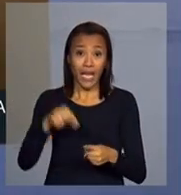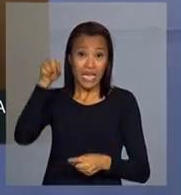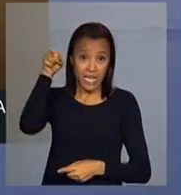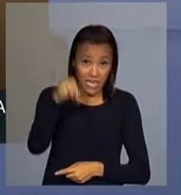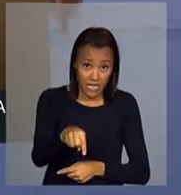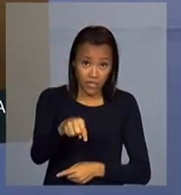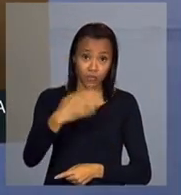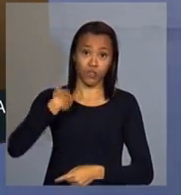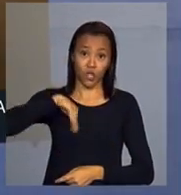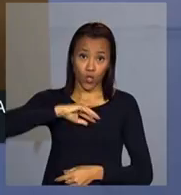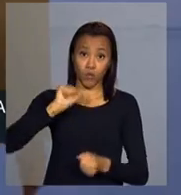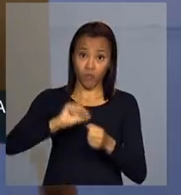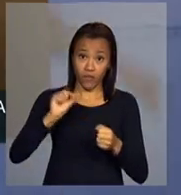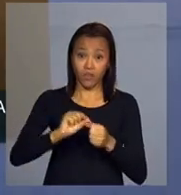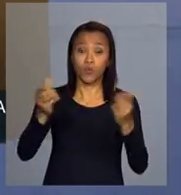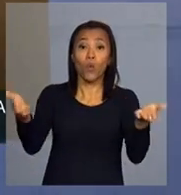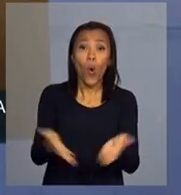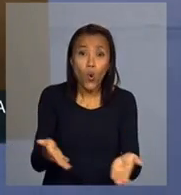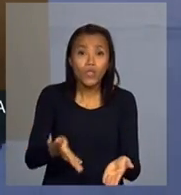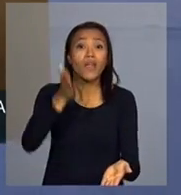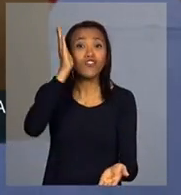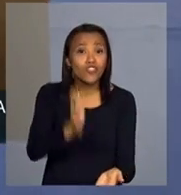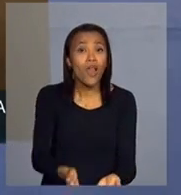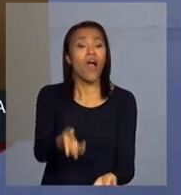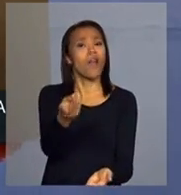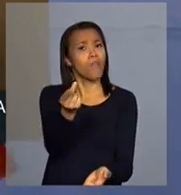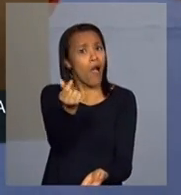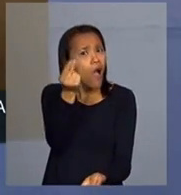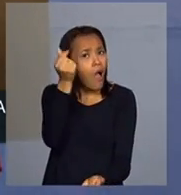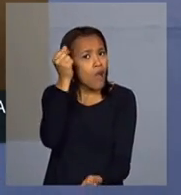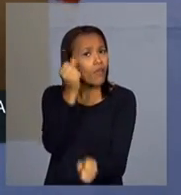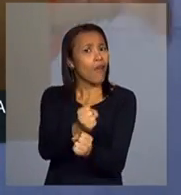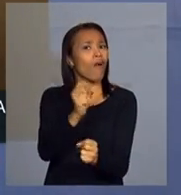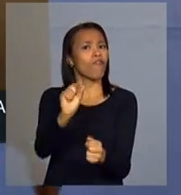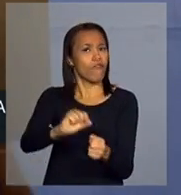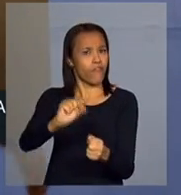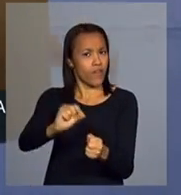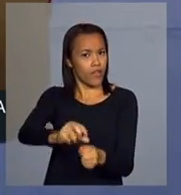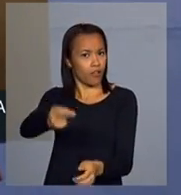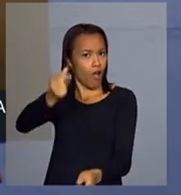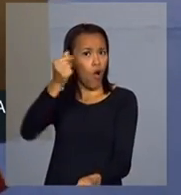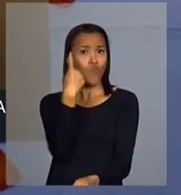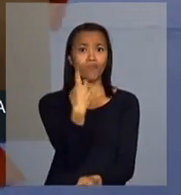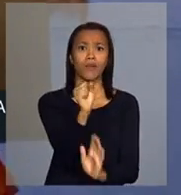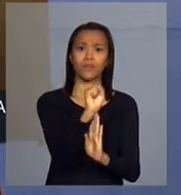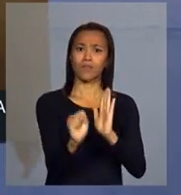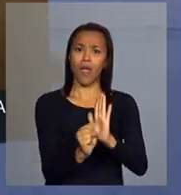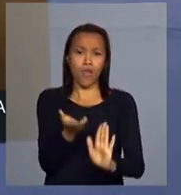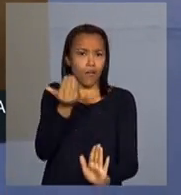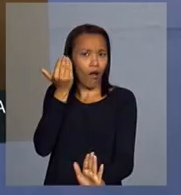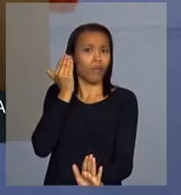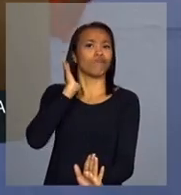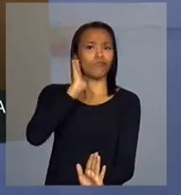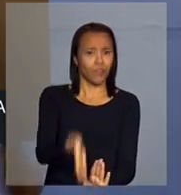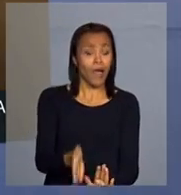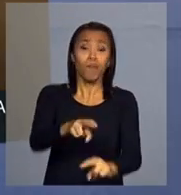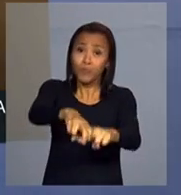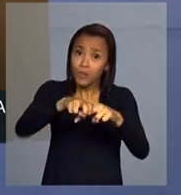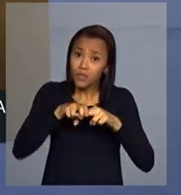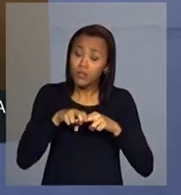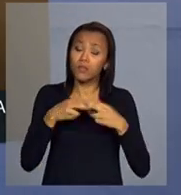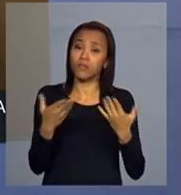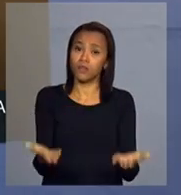estamos fazendo hoje tinha de ser feito há um século atrás. É isso, é por isso.